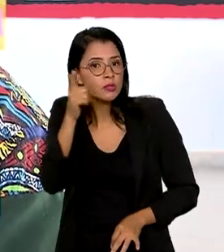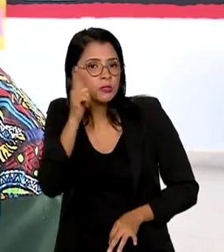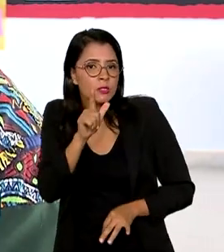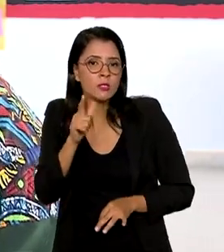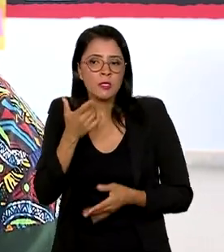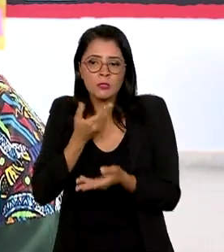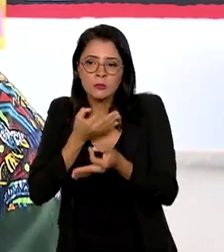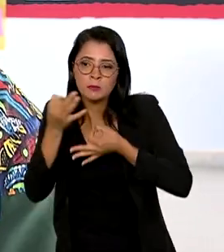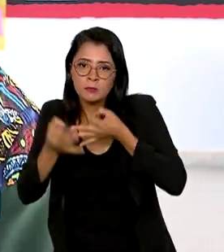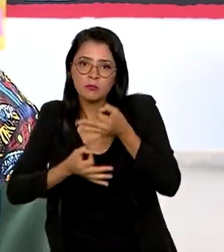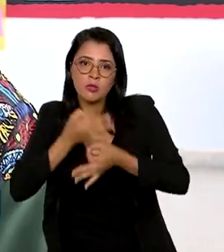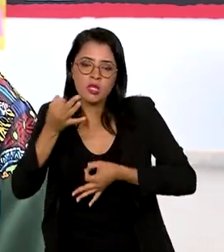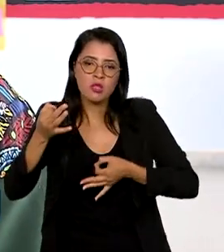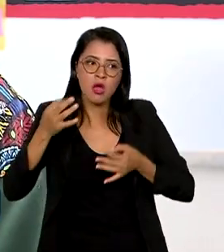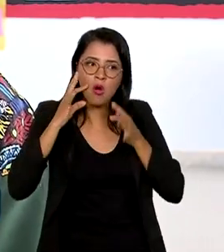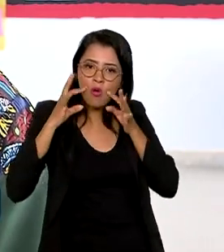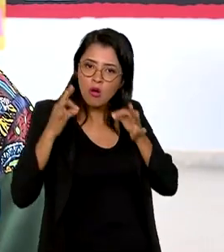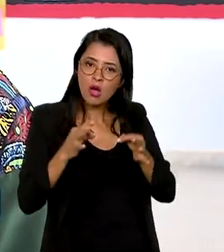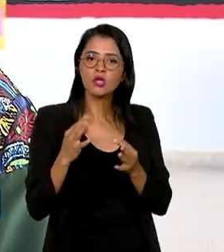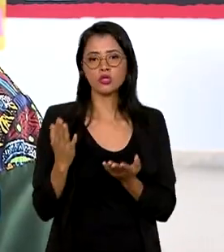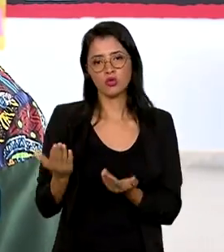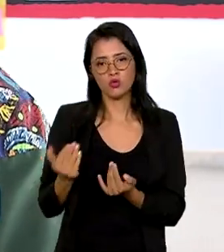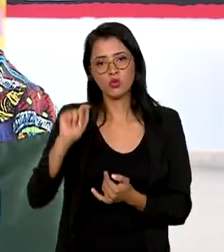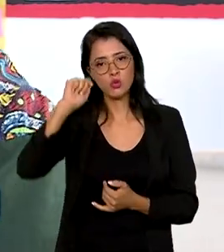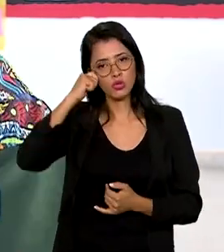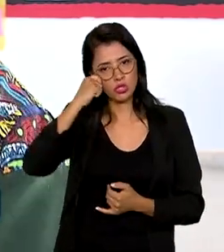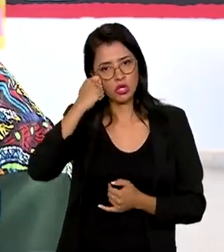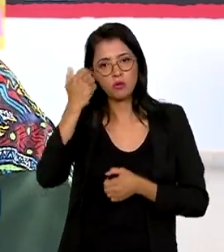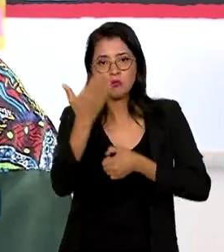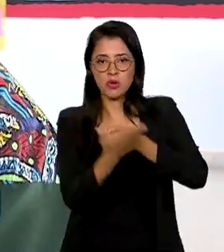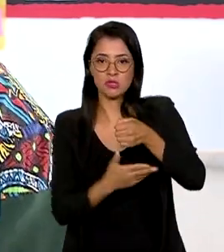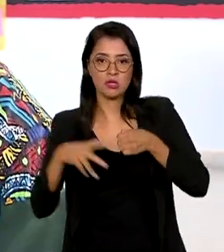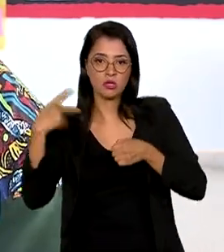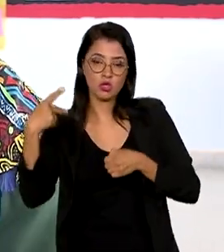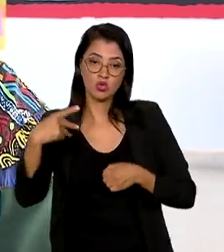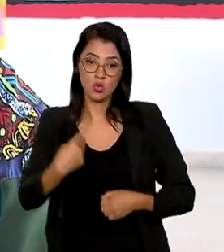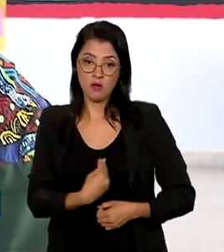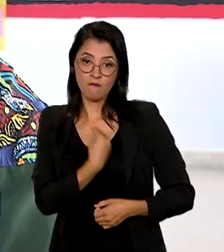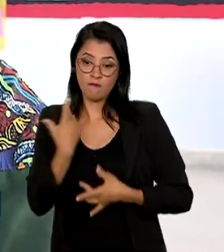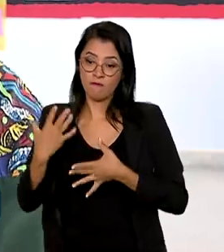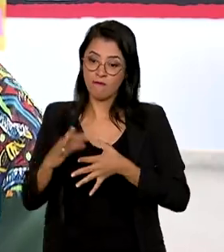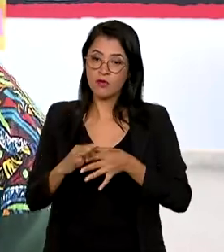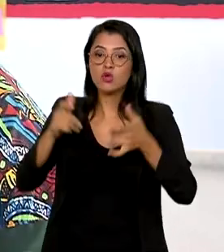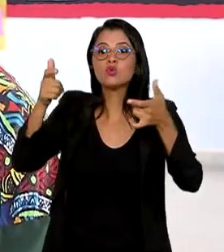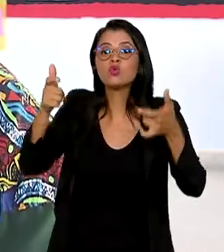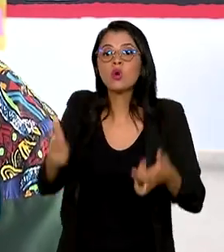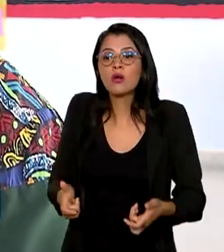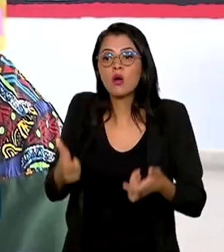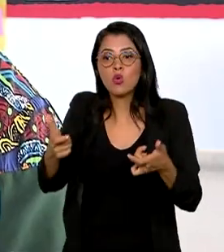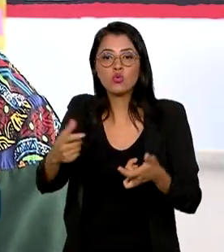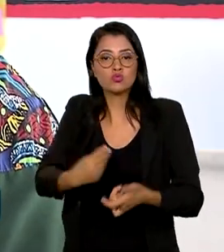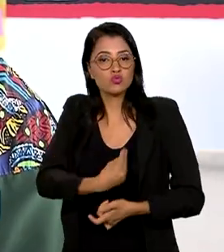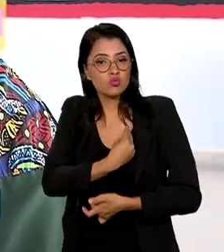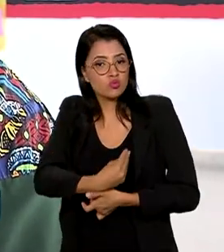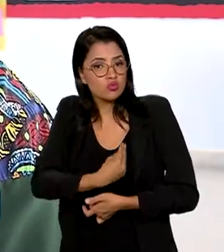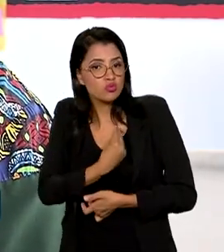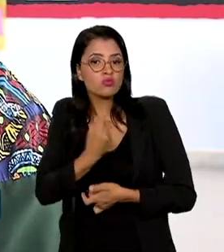escuta ativa da juventude negra com base na sua realidade local, com base no seu território.